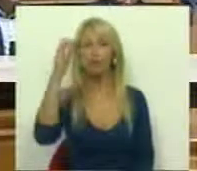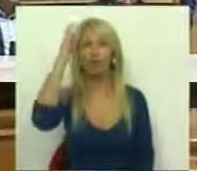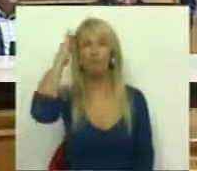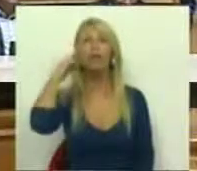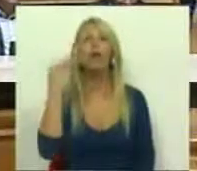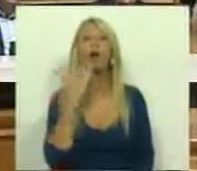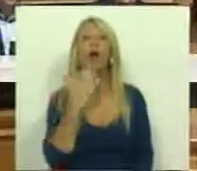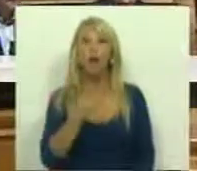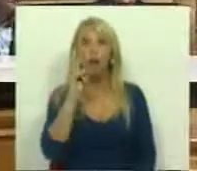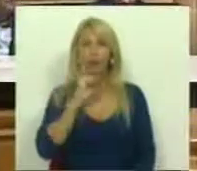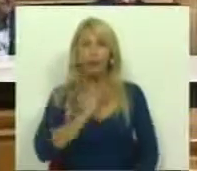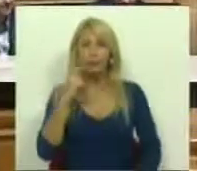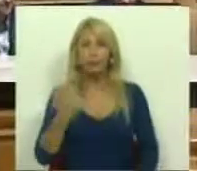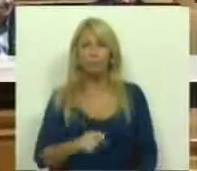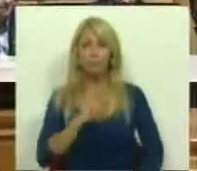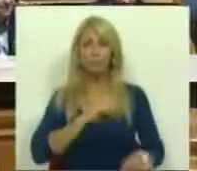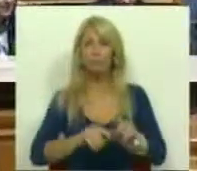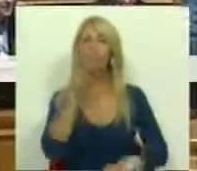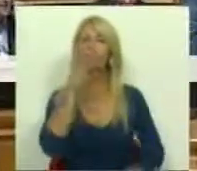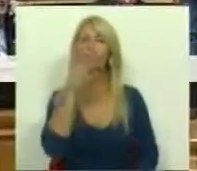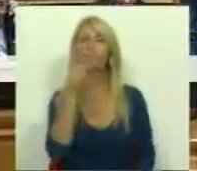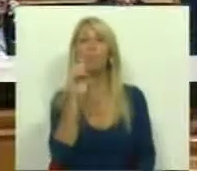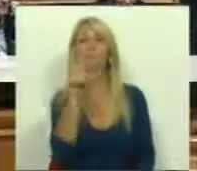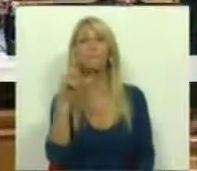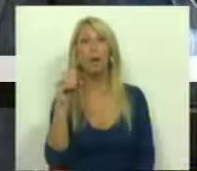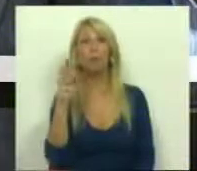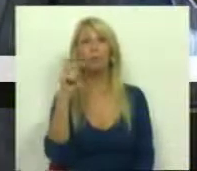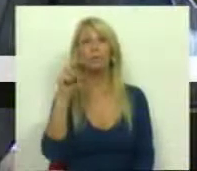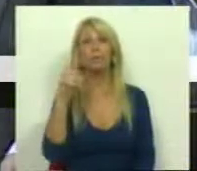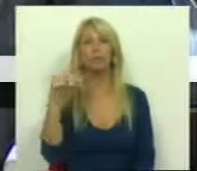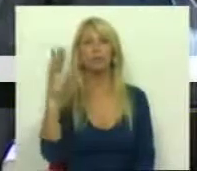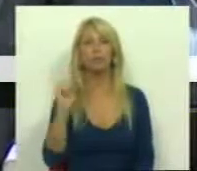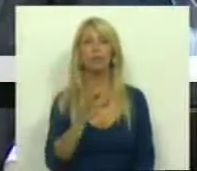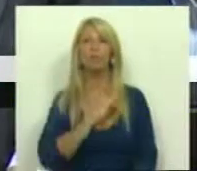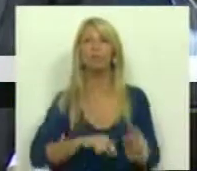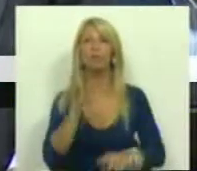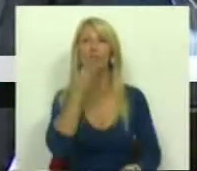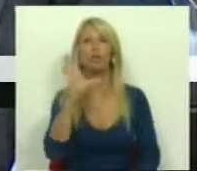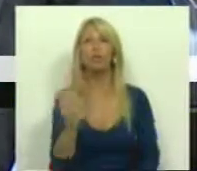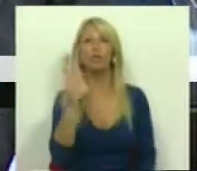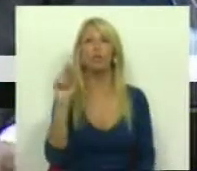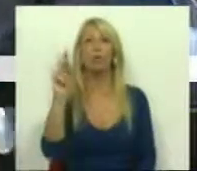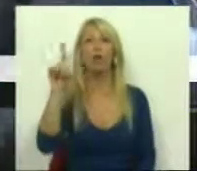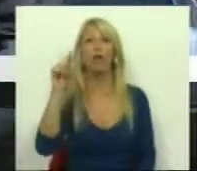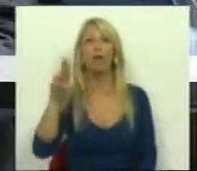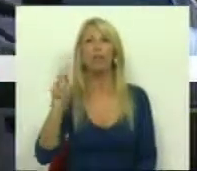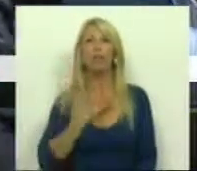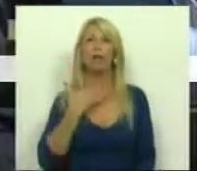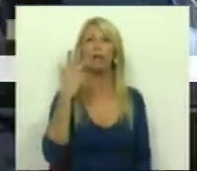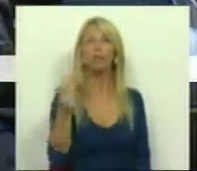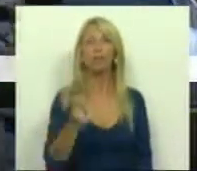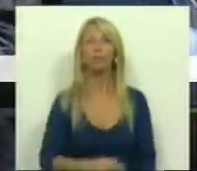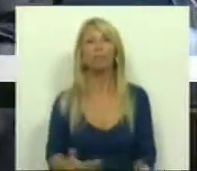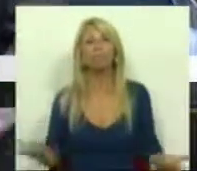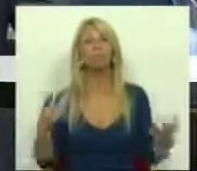Muito obrigado Sr. Presidente, Sr. Deputado Paulo Batista Santos, Sr. Deputado João Almeida. É uma